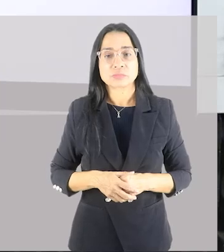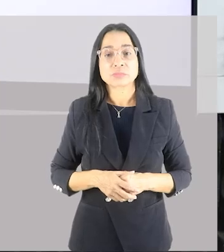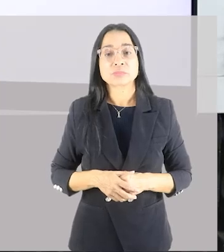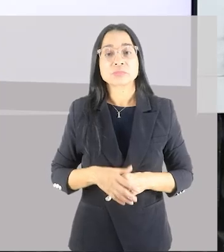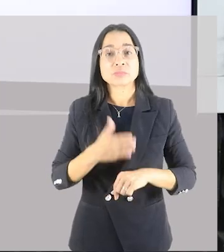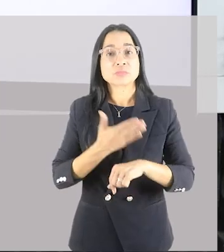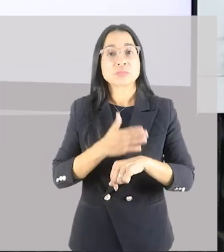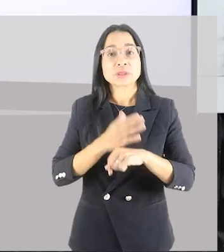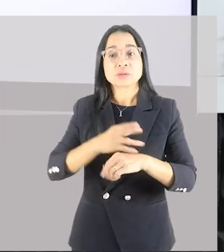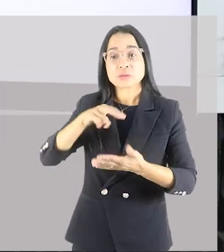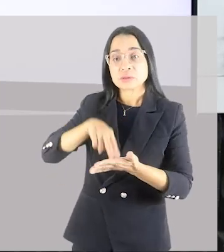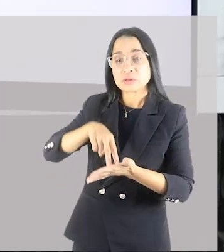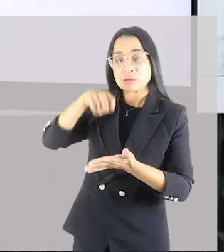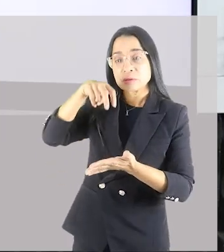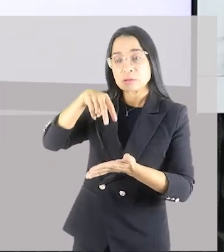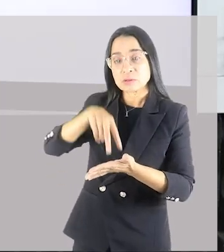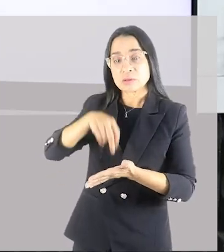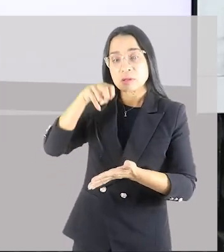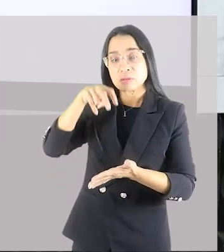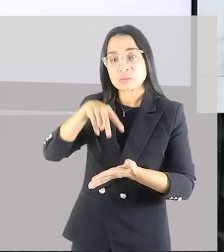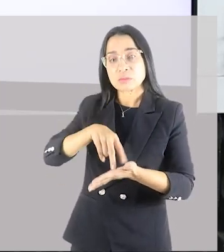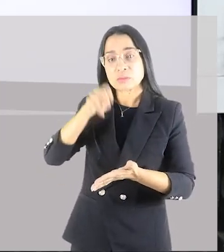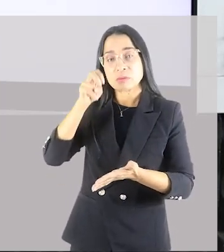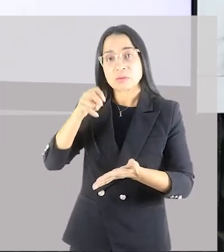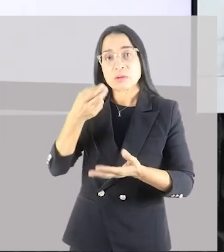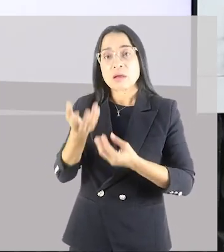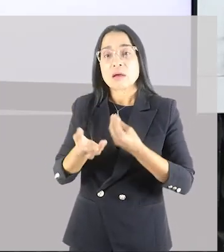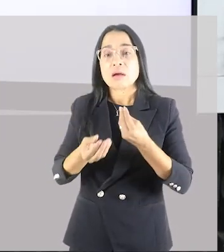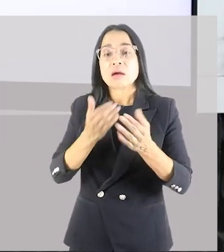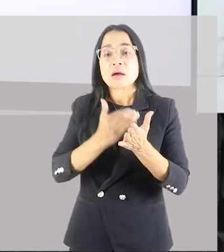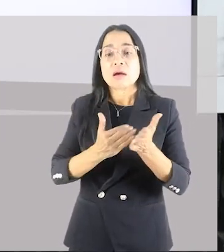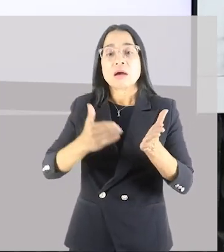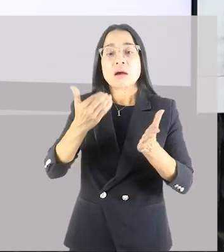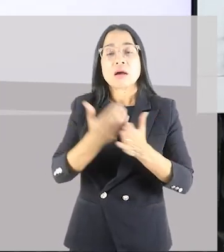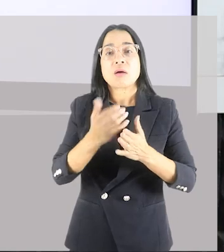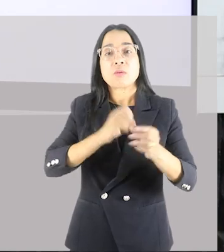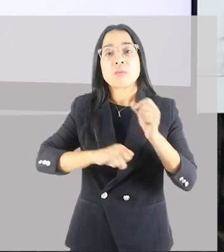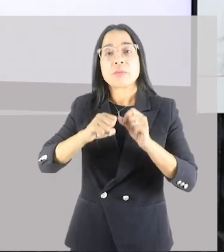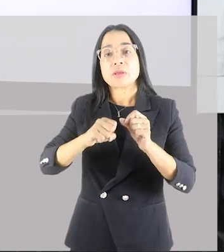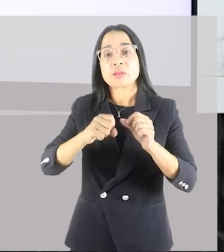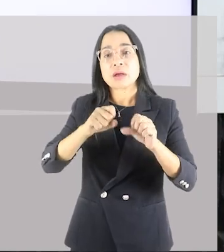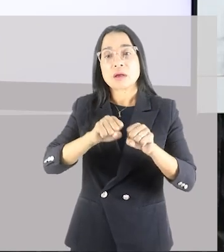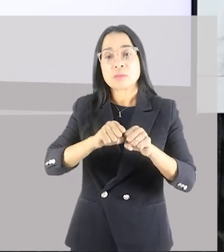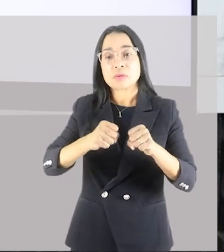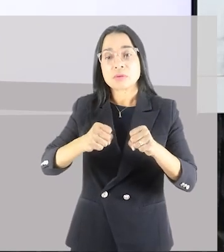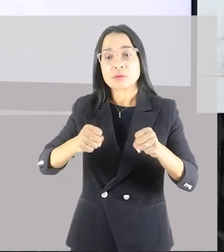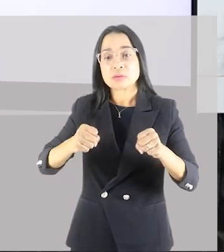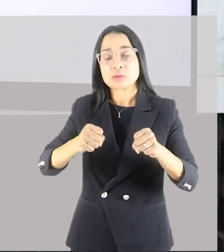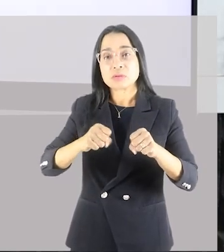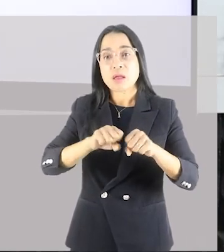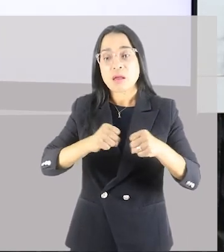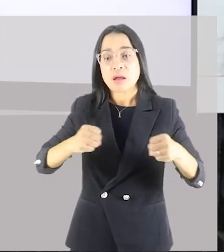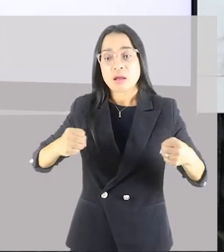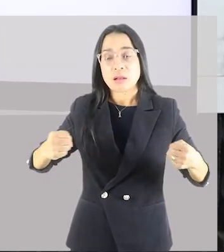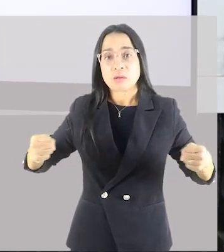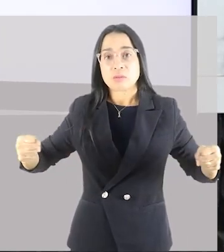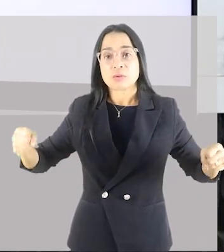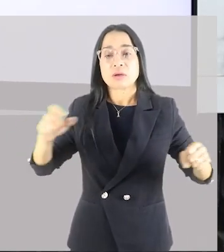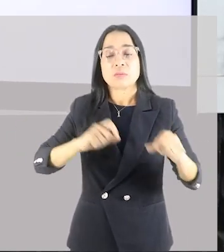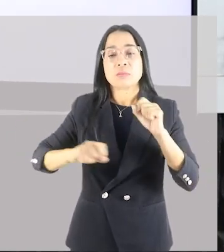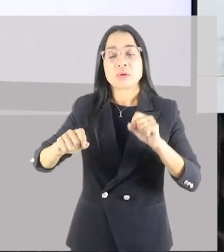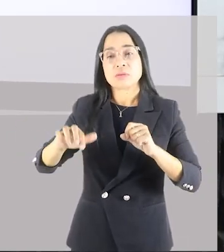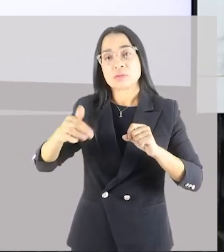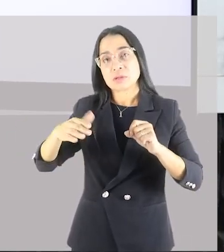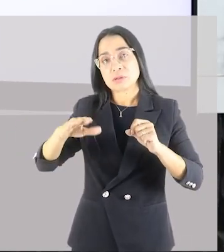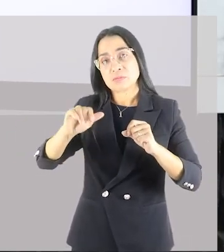treino de salto, você vai aumentar a capacidade de alongamento e estiramento das fibras musculares, que vai